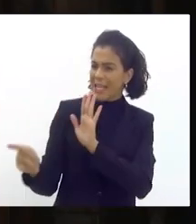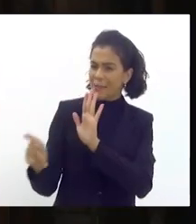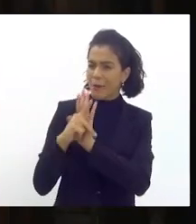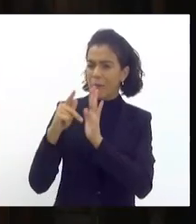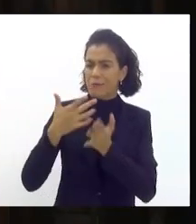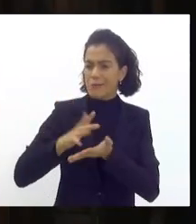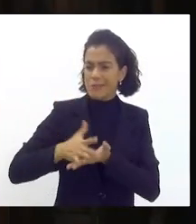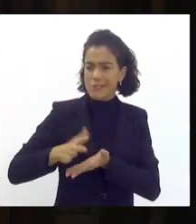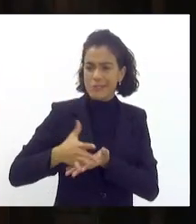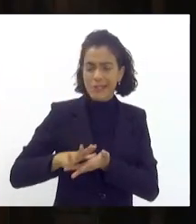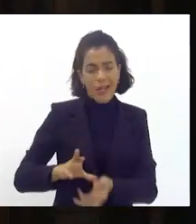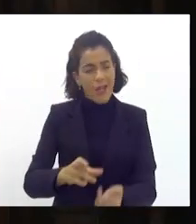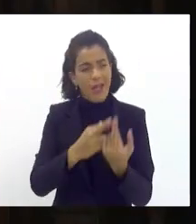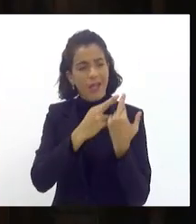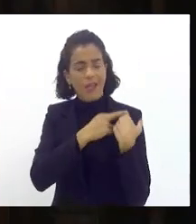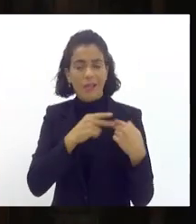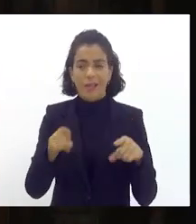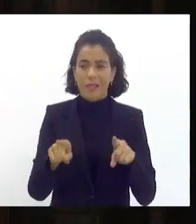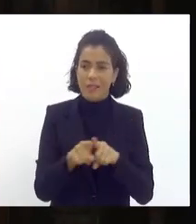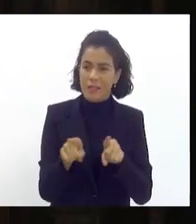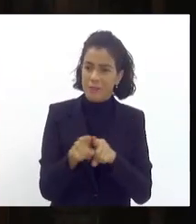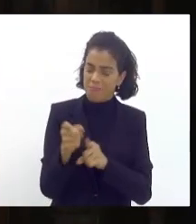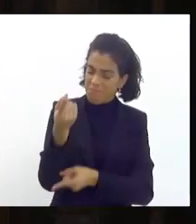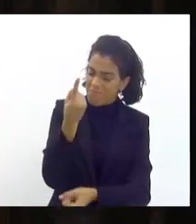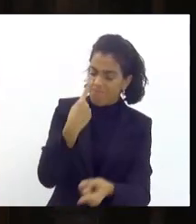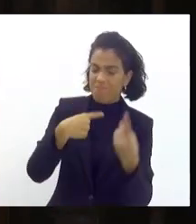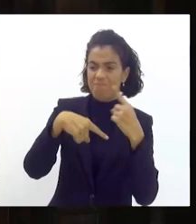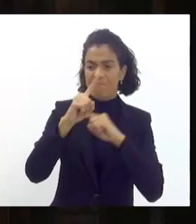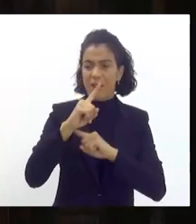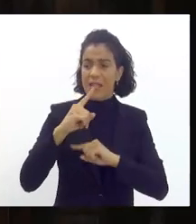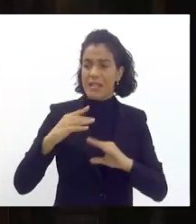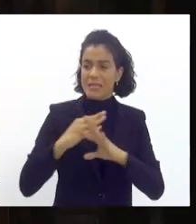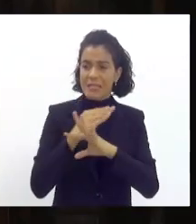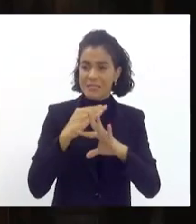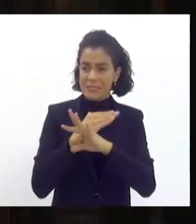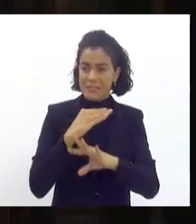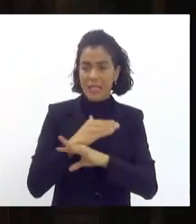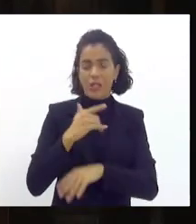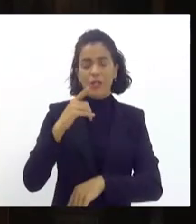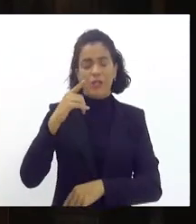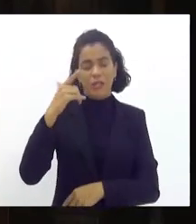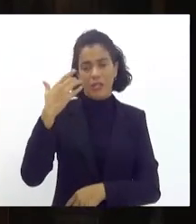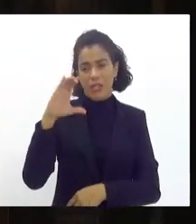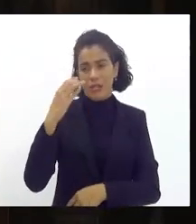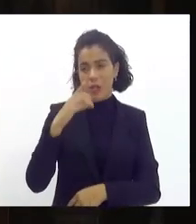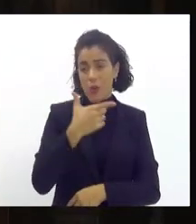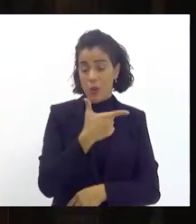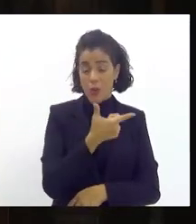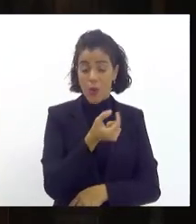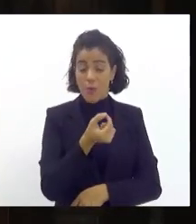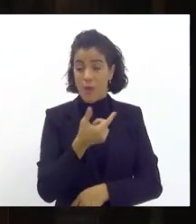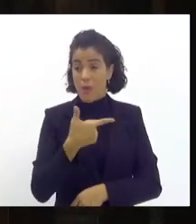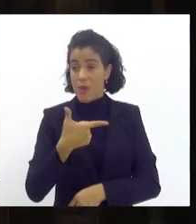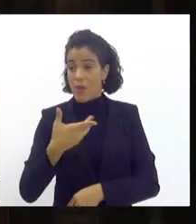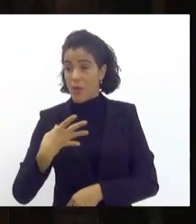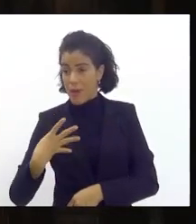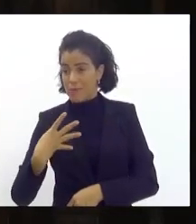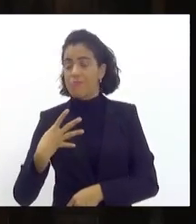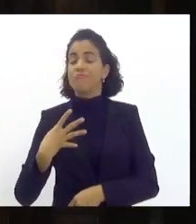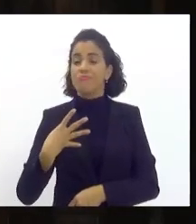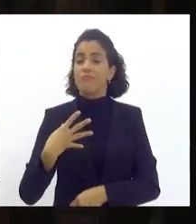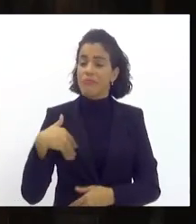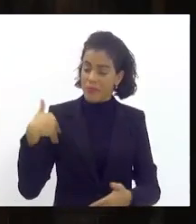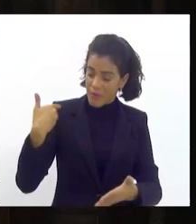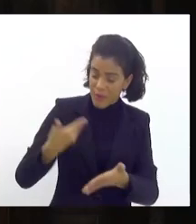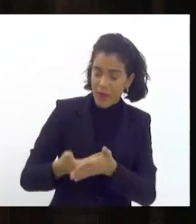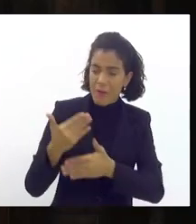grande responsável pelo resgate do samba em Interói no ano de 2004 e de lá para cá a gente foi só avançando